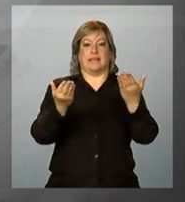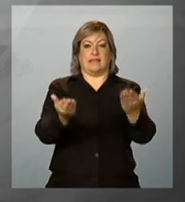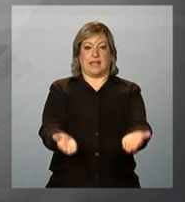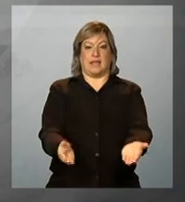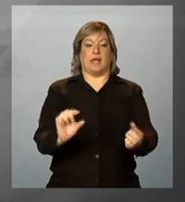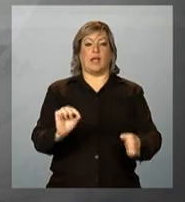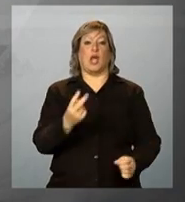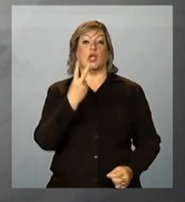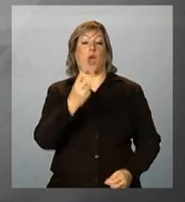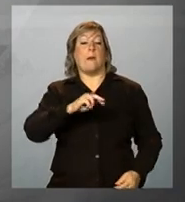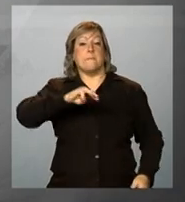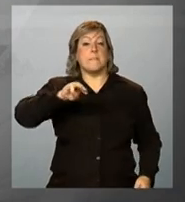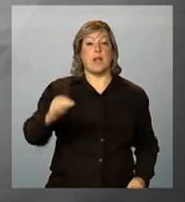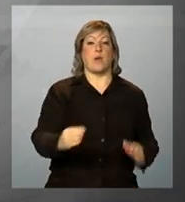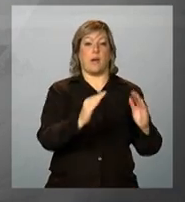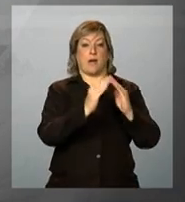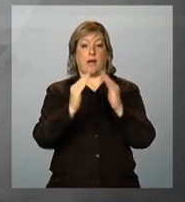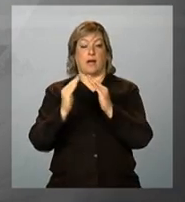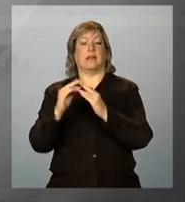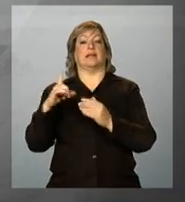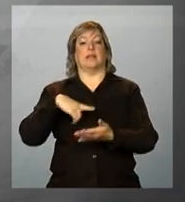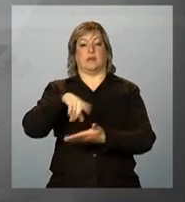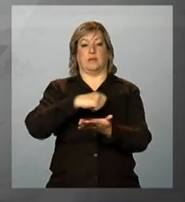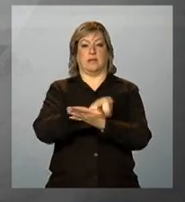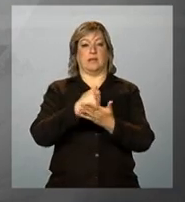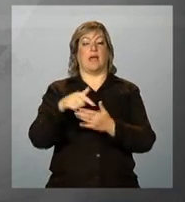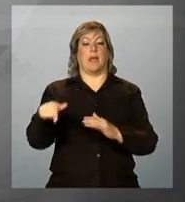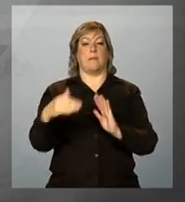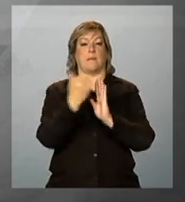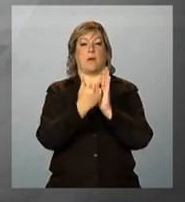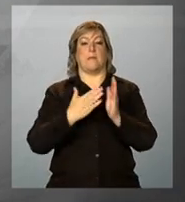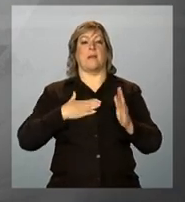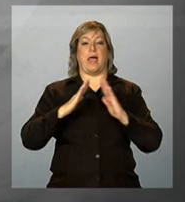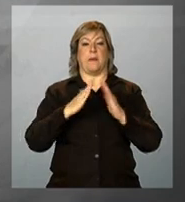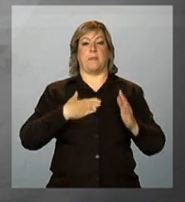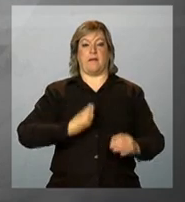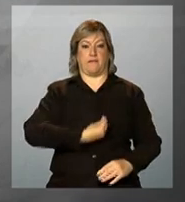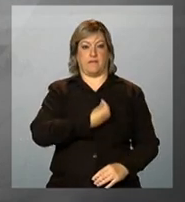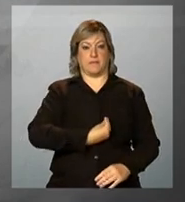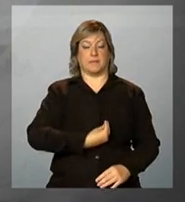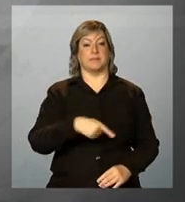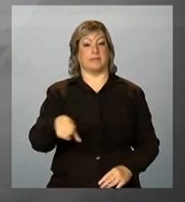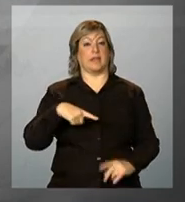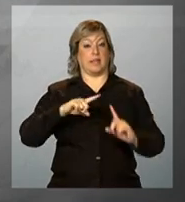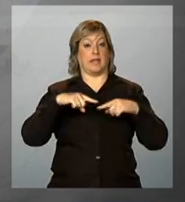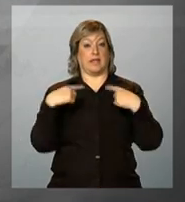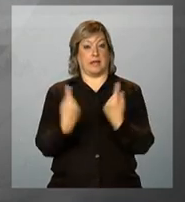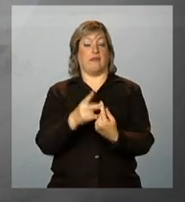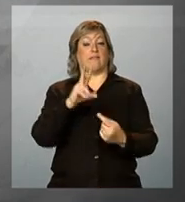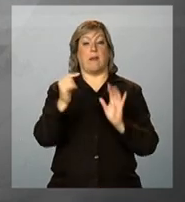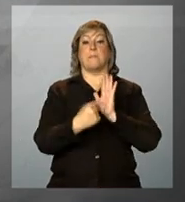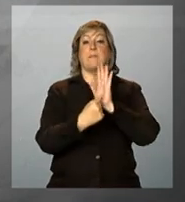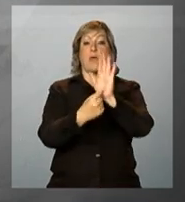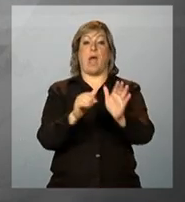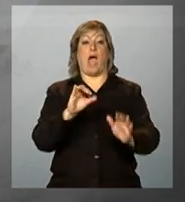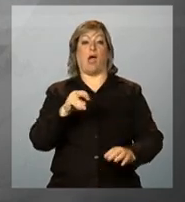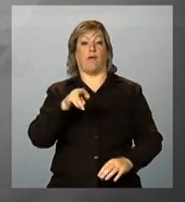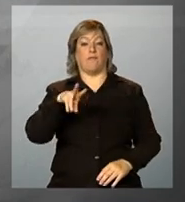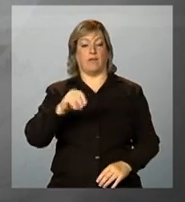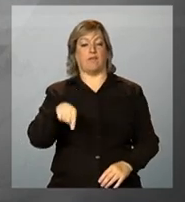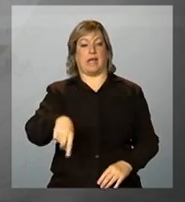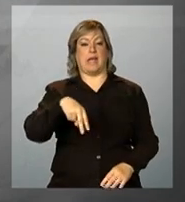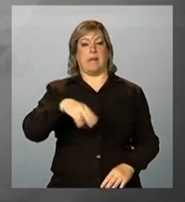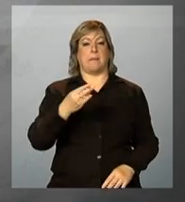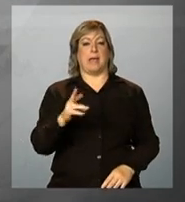dois milhões de moradias contratadas pelo programa Minha Casa Minha Vida. A solenidade será transmitida ao vivo